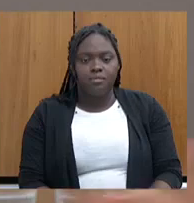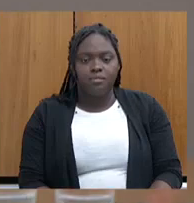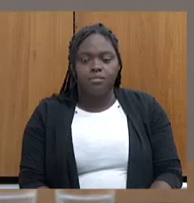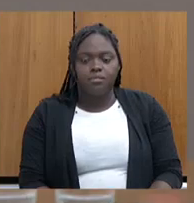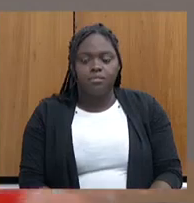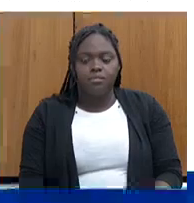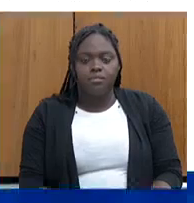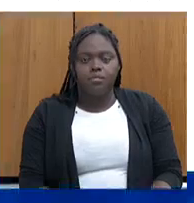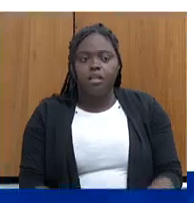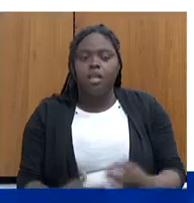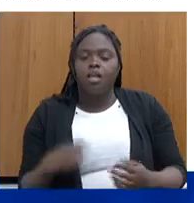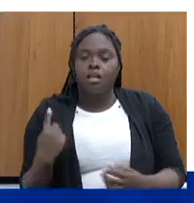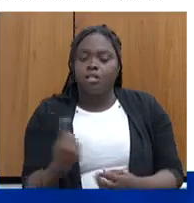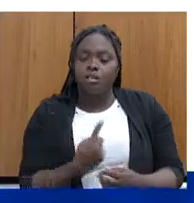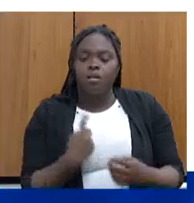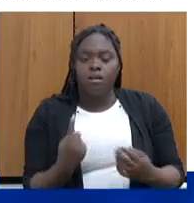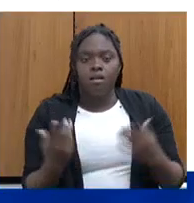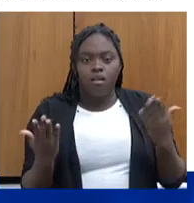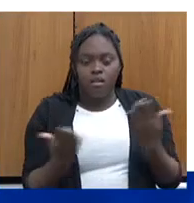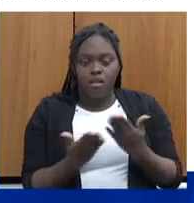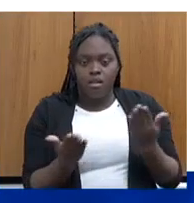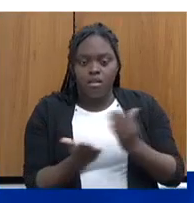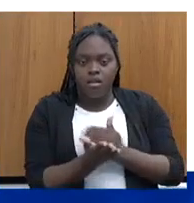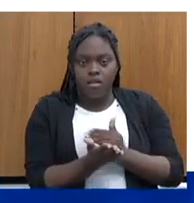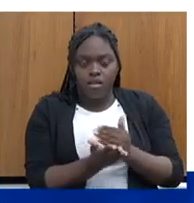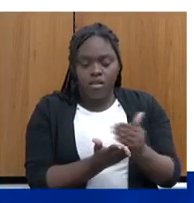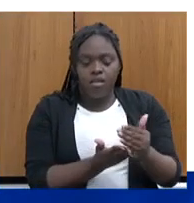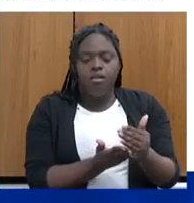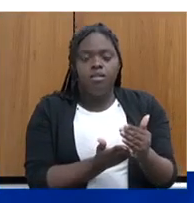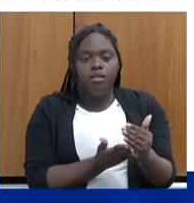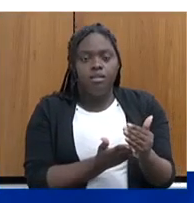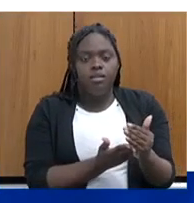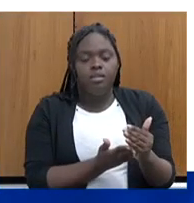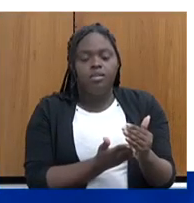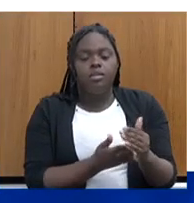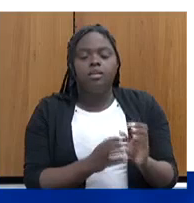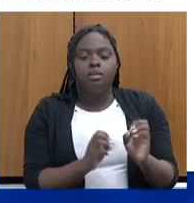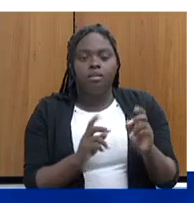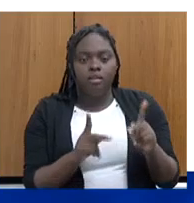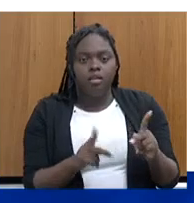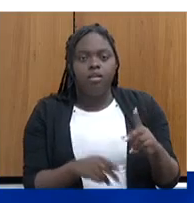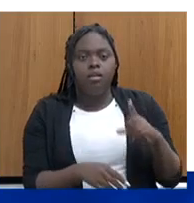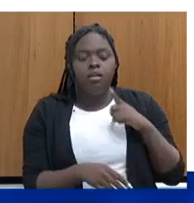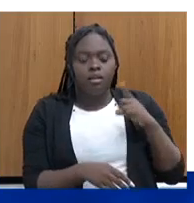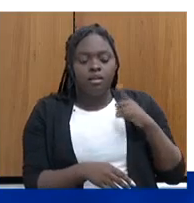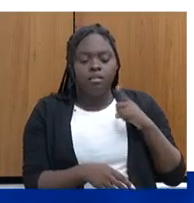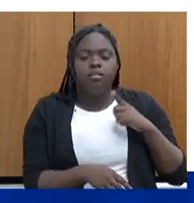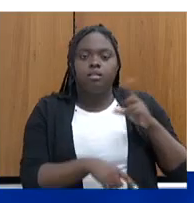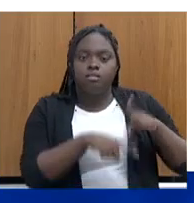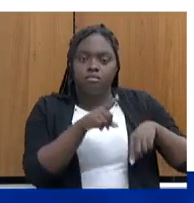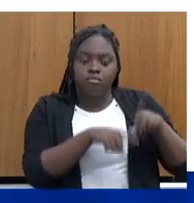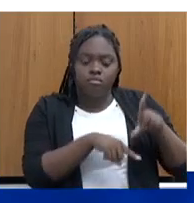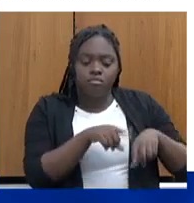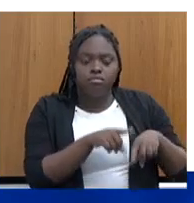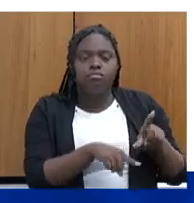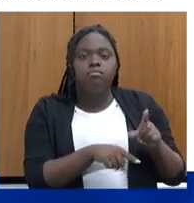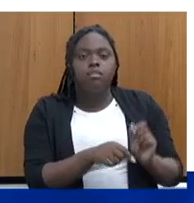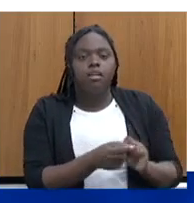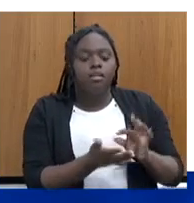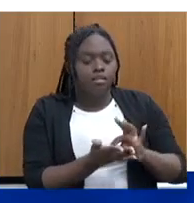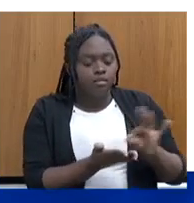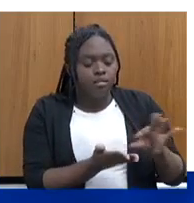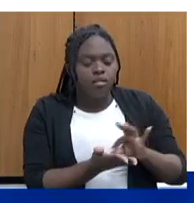Aí, nós entramos agora... Então, a imateria, nós demos as raízes, os equipamentos, as ferramentas. A imateria entra